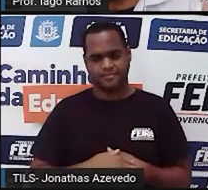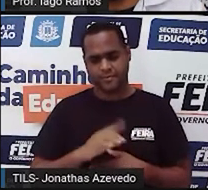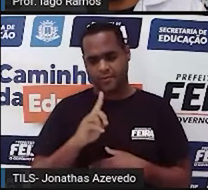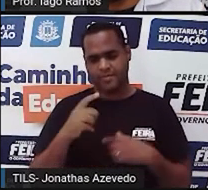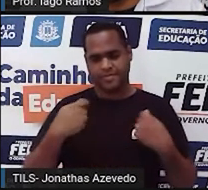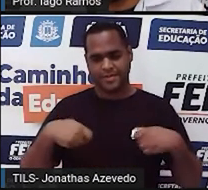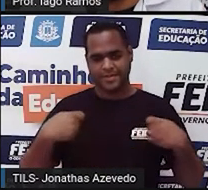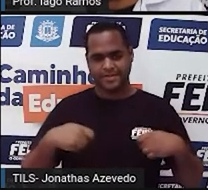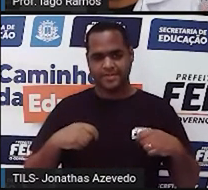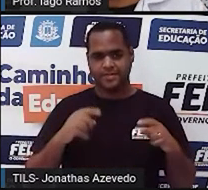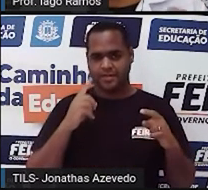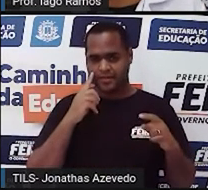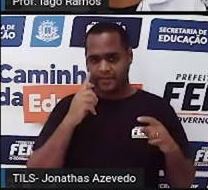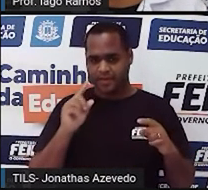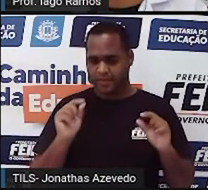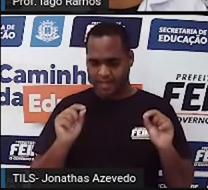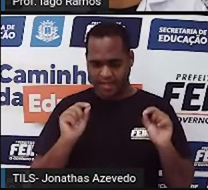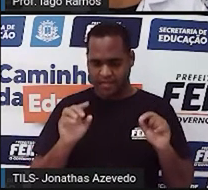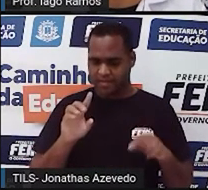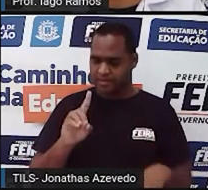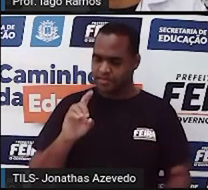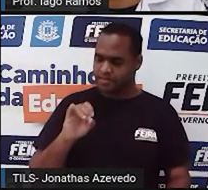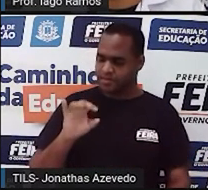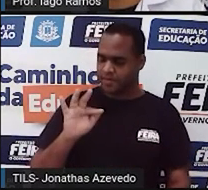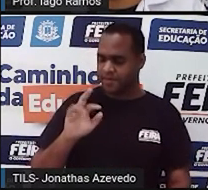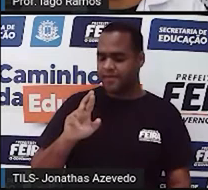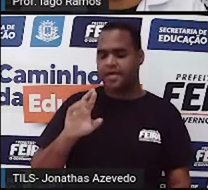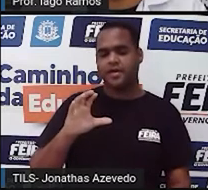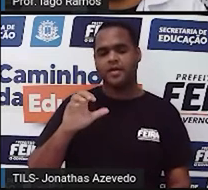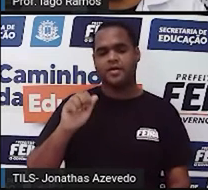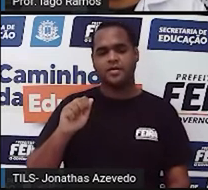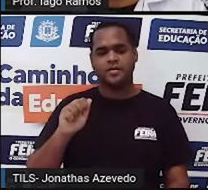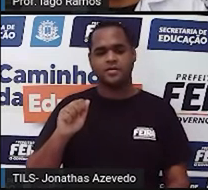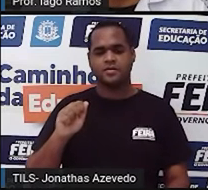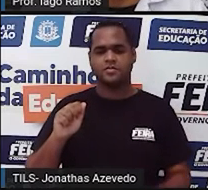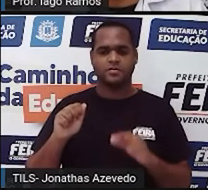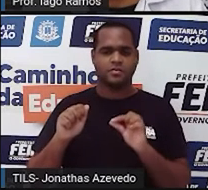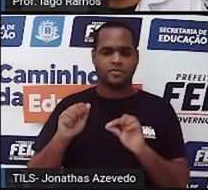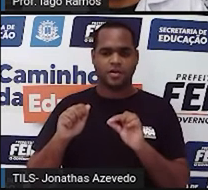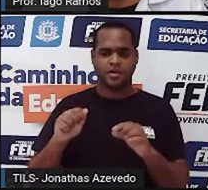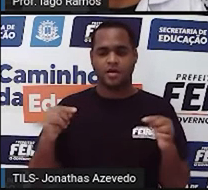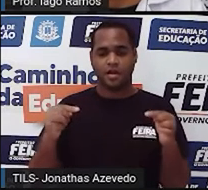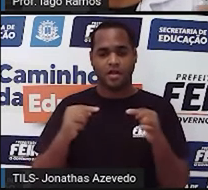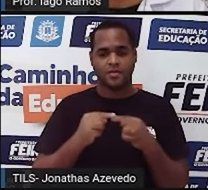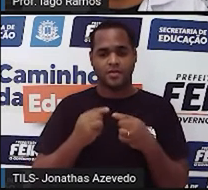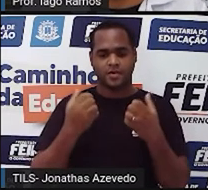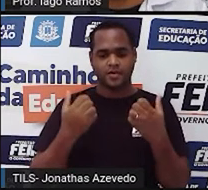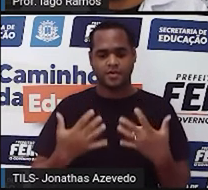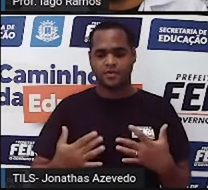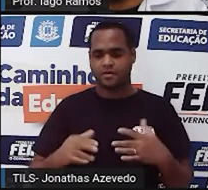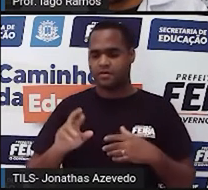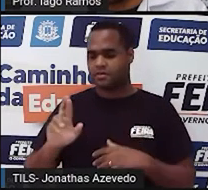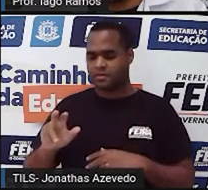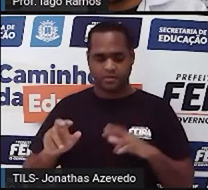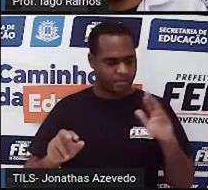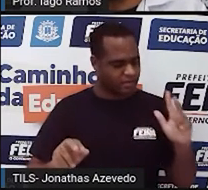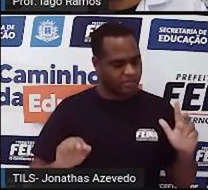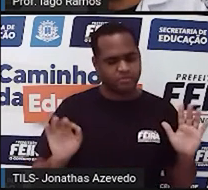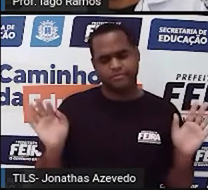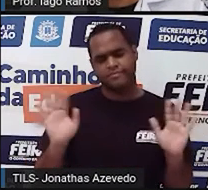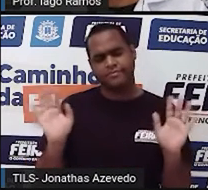diferença. Eu vou explicar aqui essa coisa da diferença. Diferença aqui não é de ser diferente.